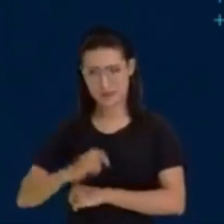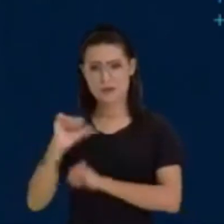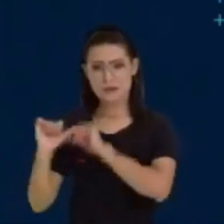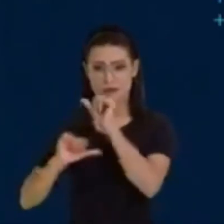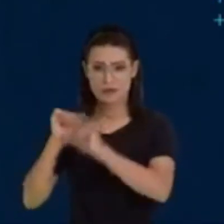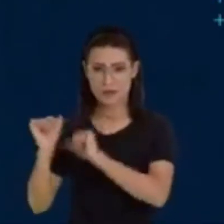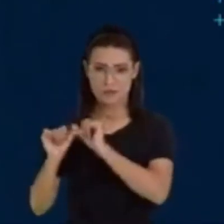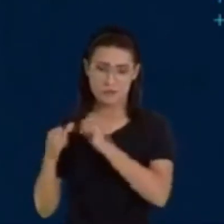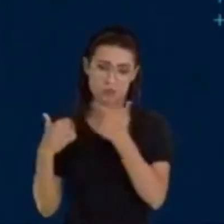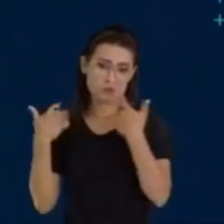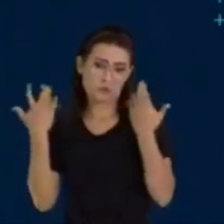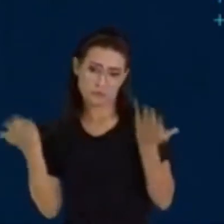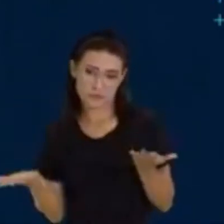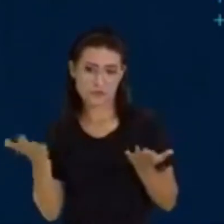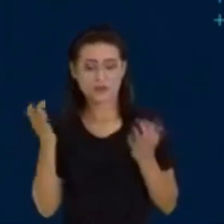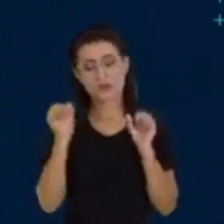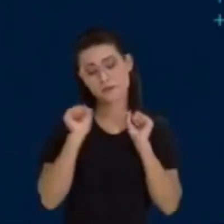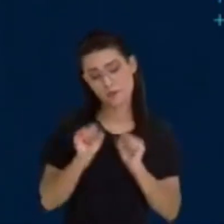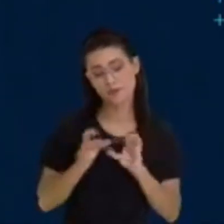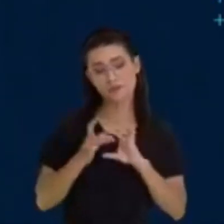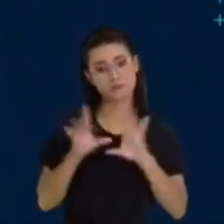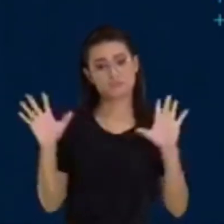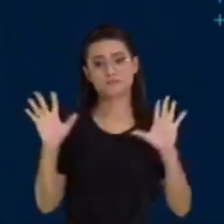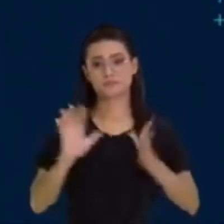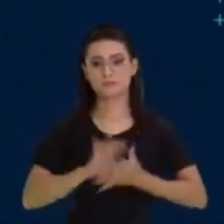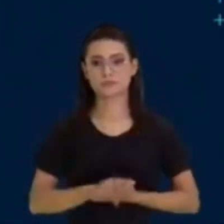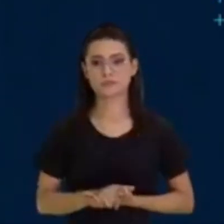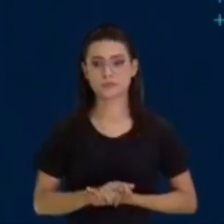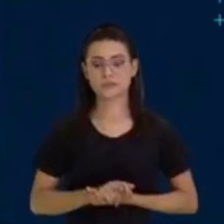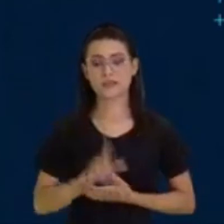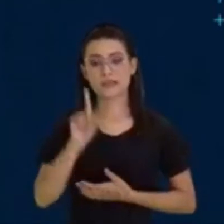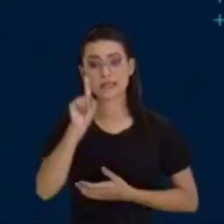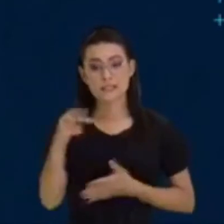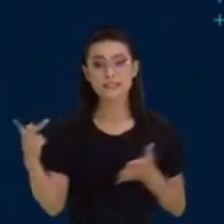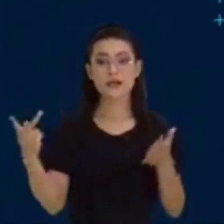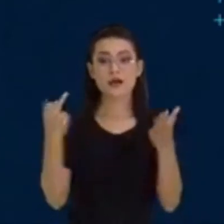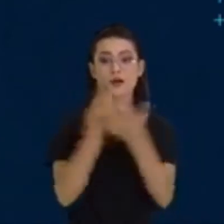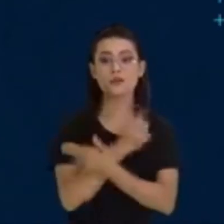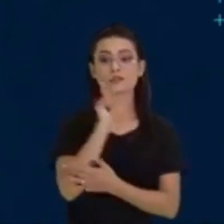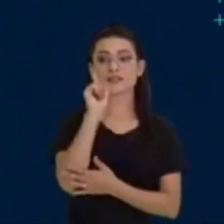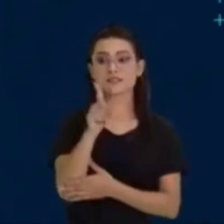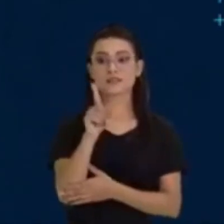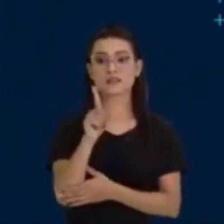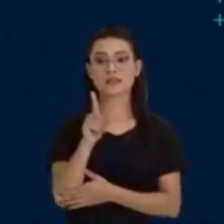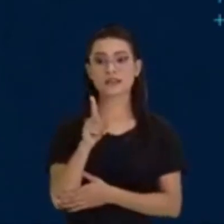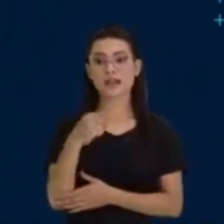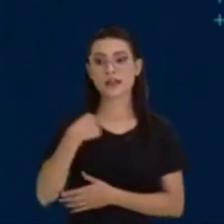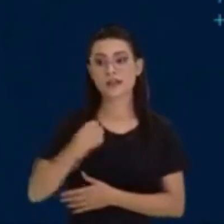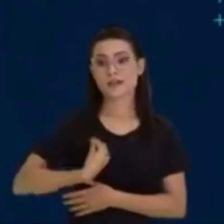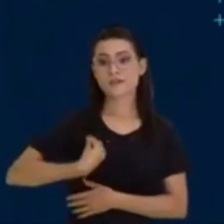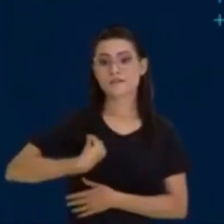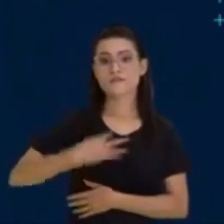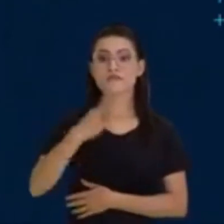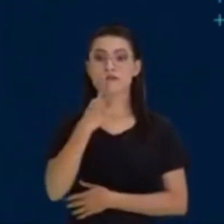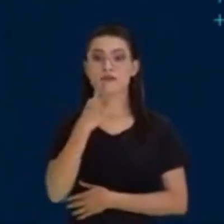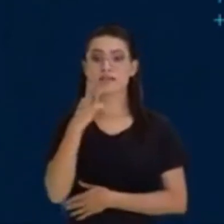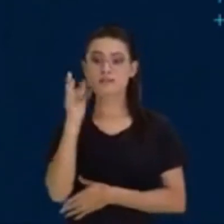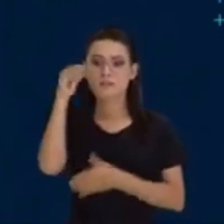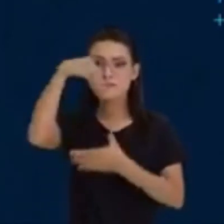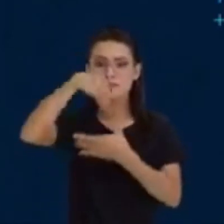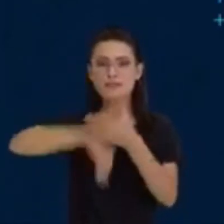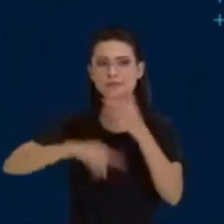ser. De repente, pode ser isso. São inferências que nós estamos fazendo. Nós estamos também